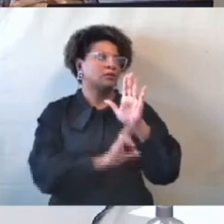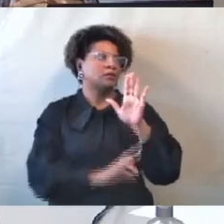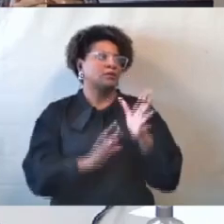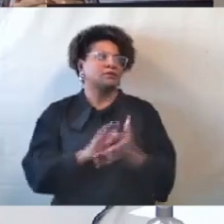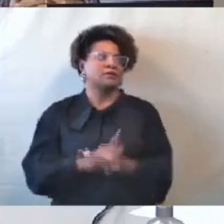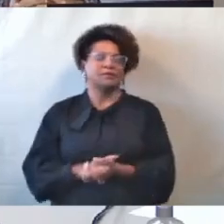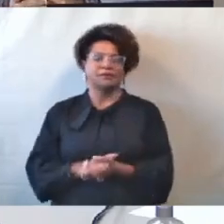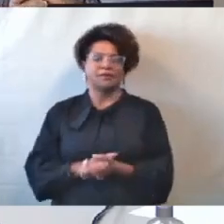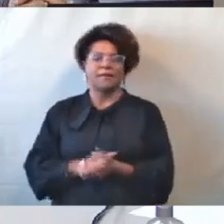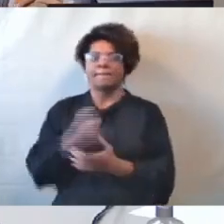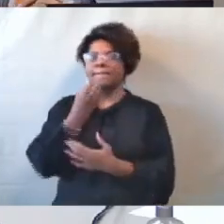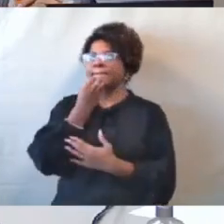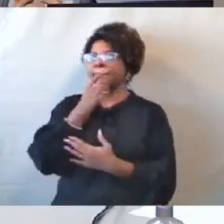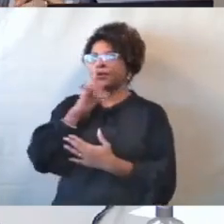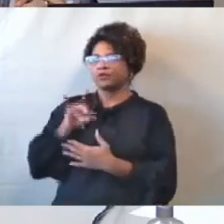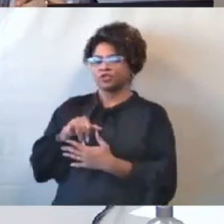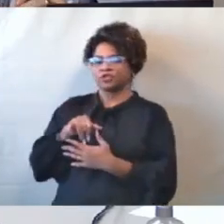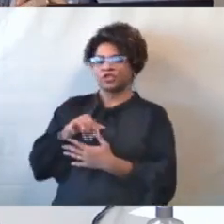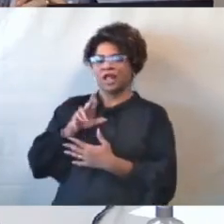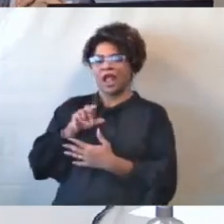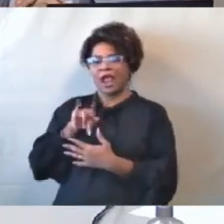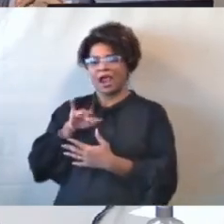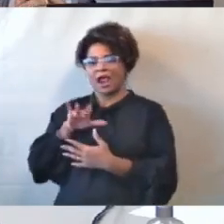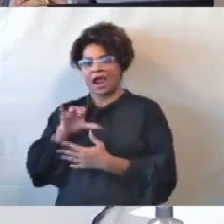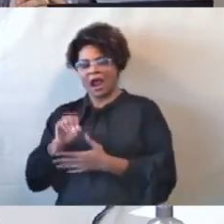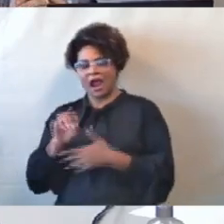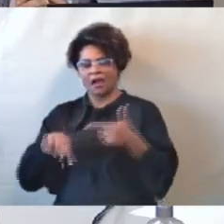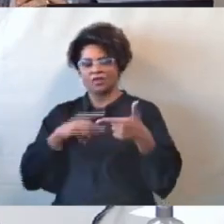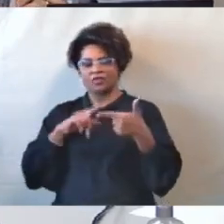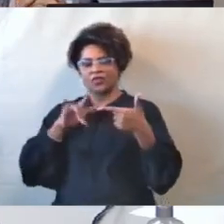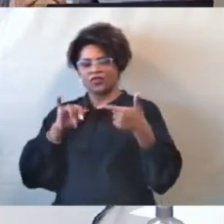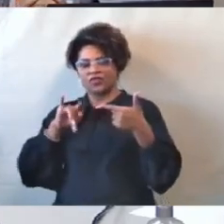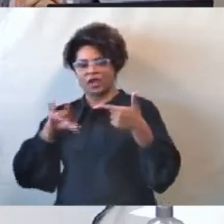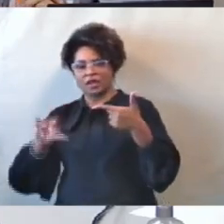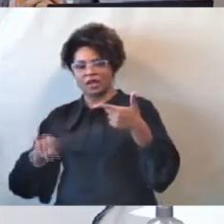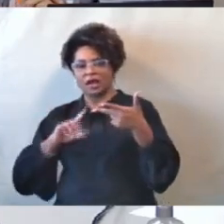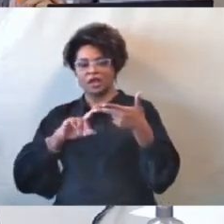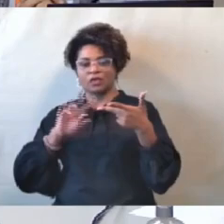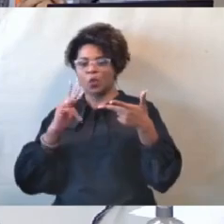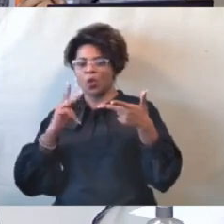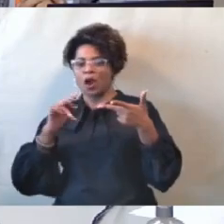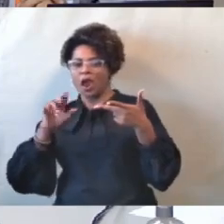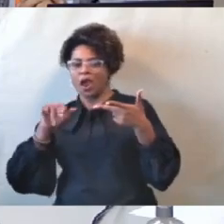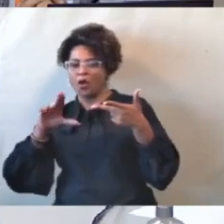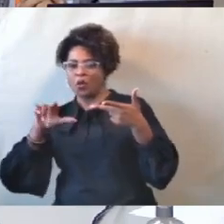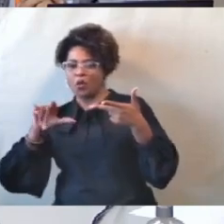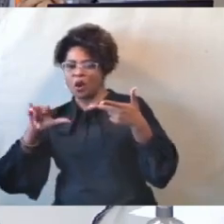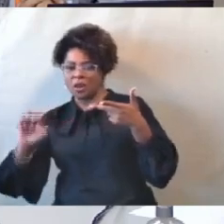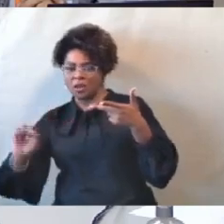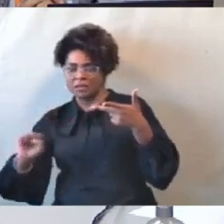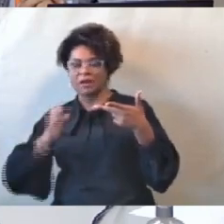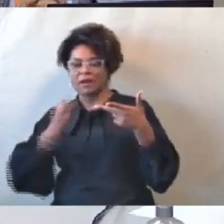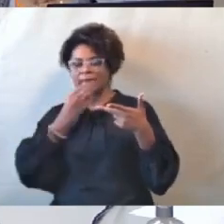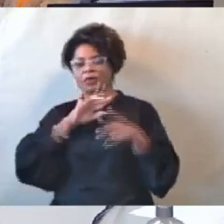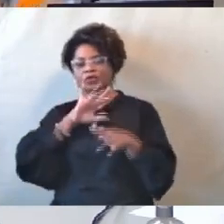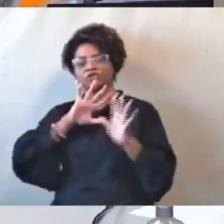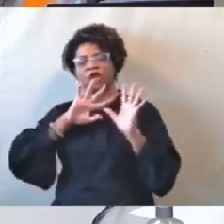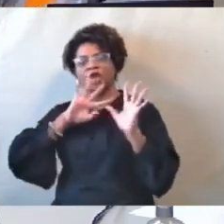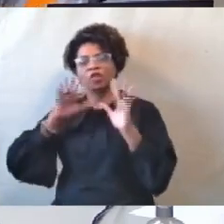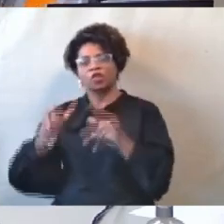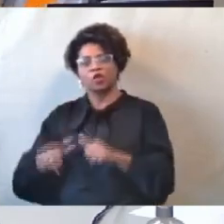Bom dia, senhor Ricardo Aroeira, bom dia, doutor Fernando, bom dia, doutor Hércules, bom dia a todos que nos acompanham aí virtualmente.